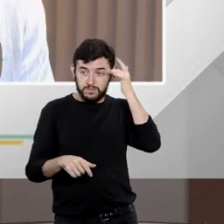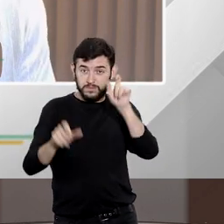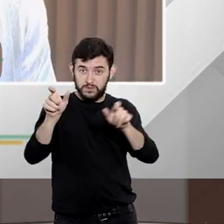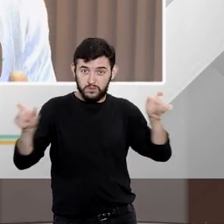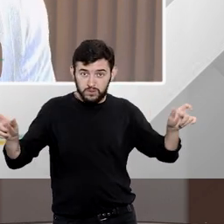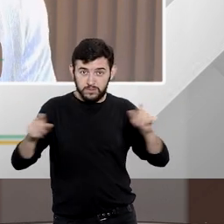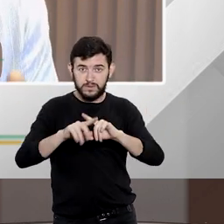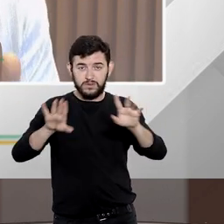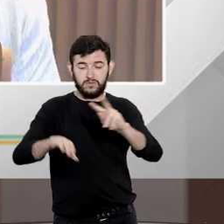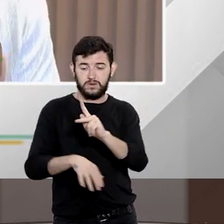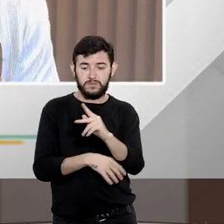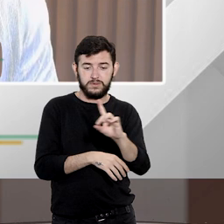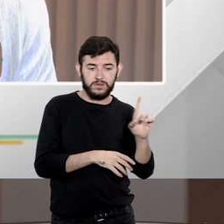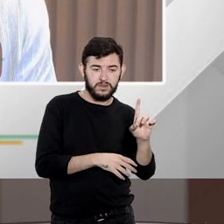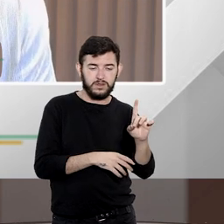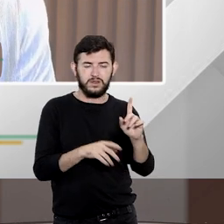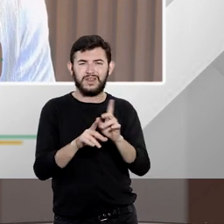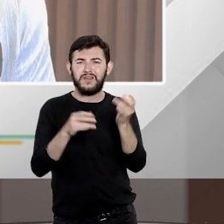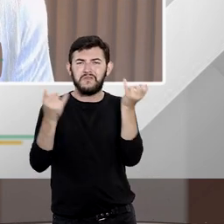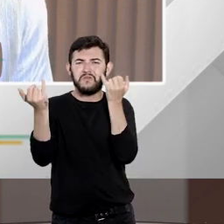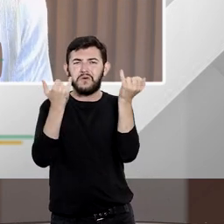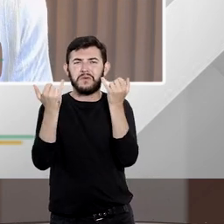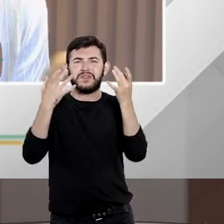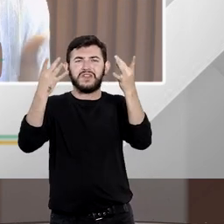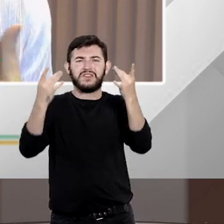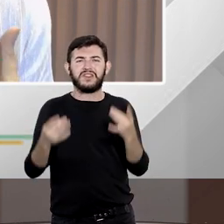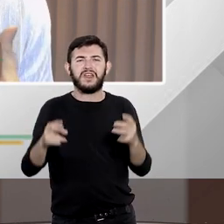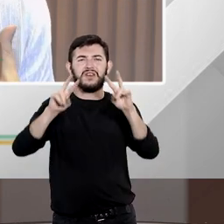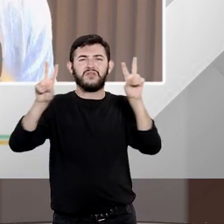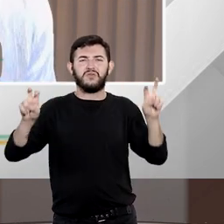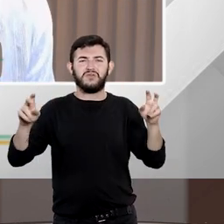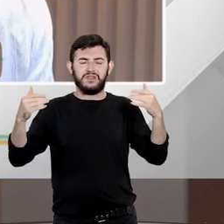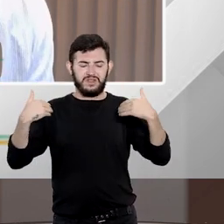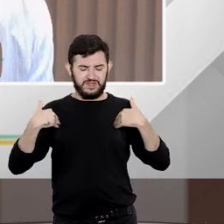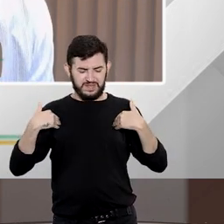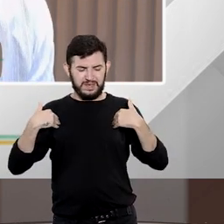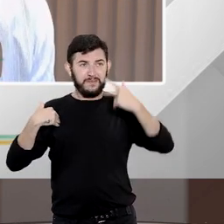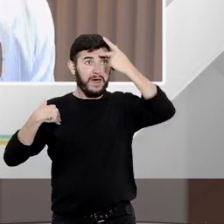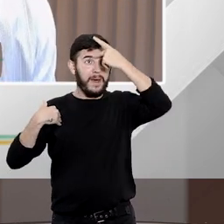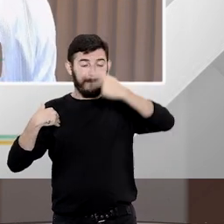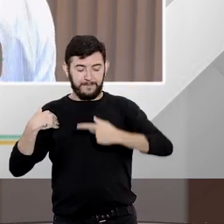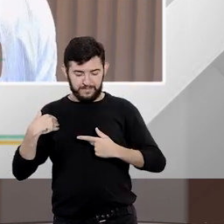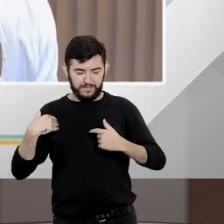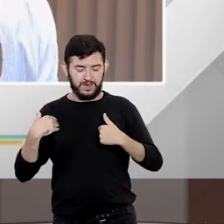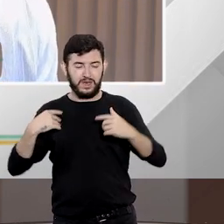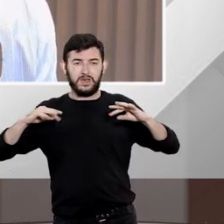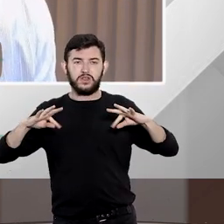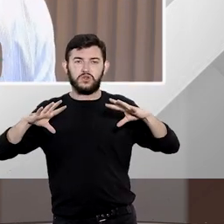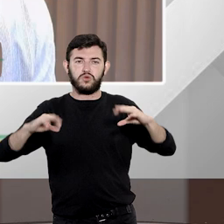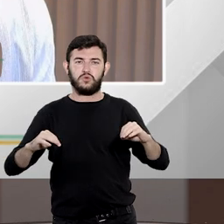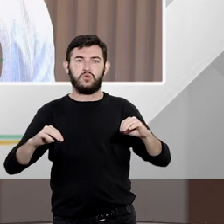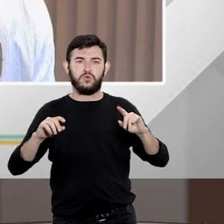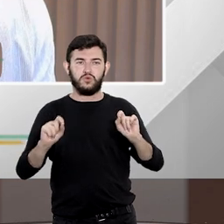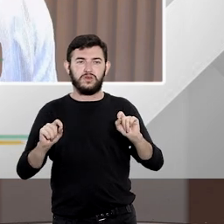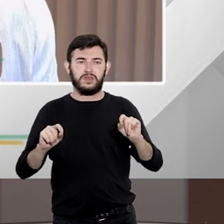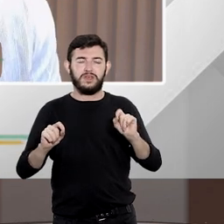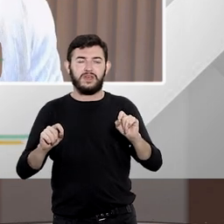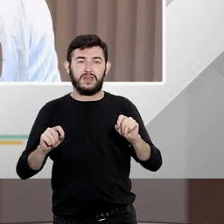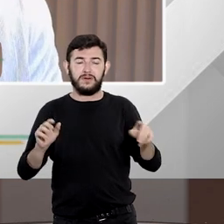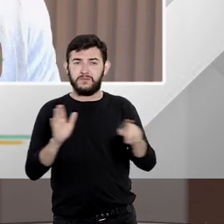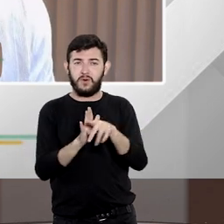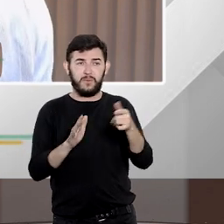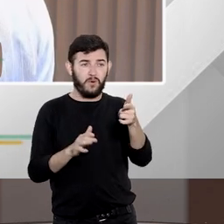circunscrito apenas as informações que dizem respeito a mim tudo aquilo que fugir da minha individualidade